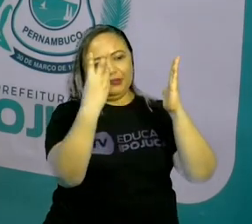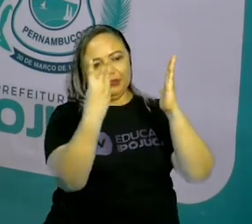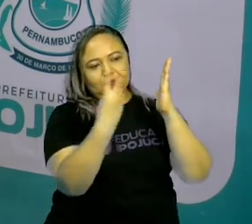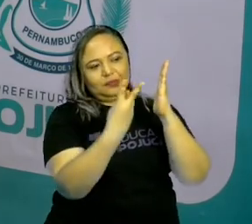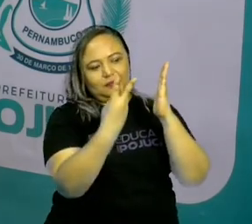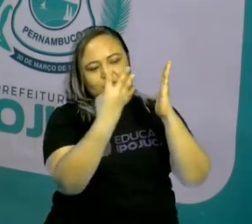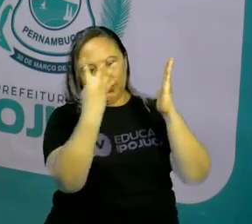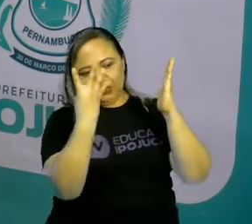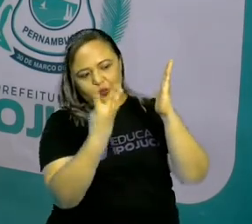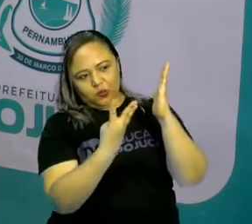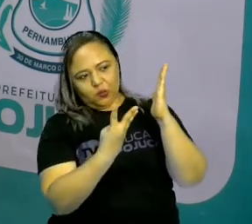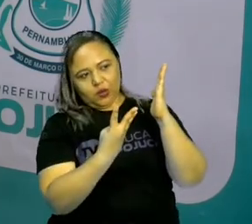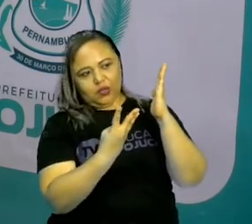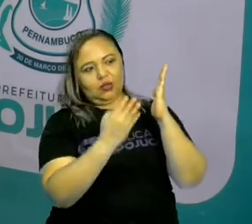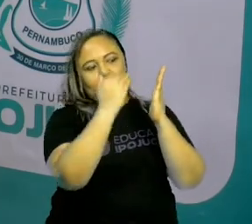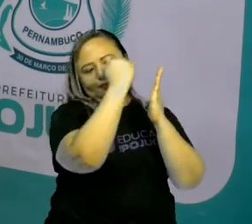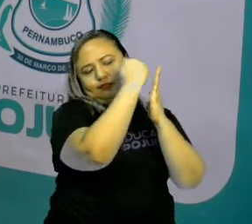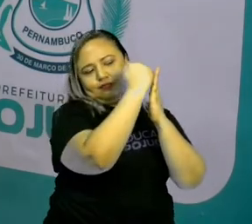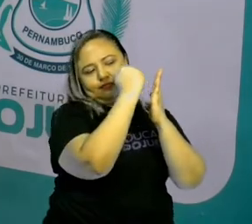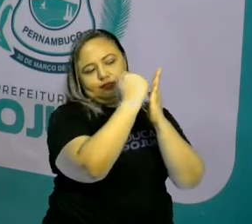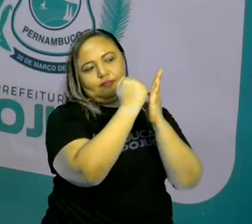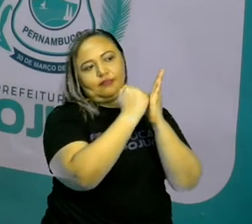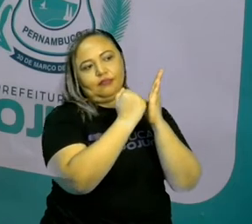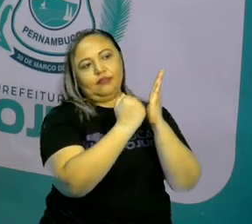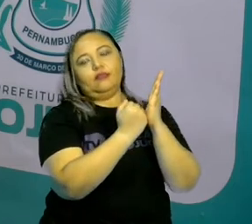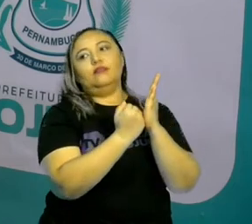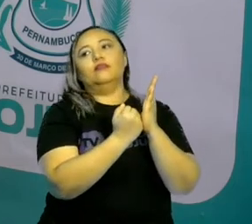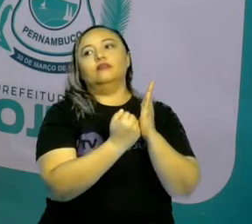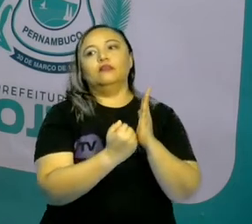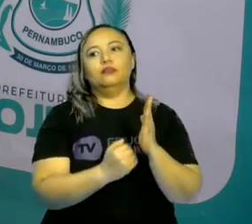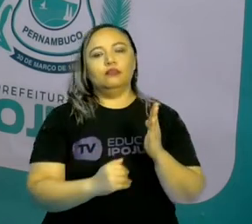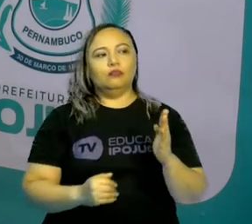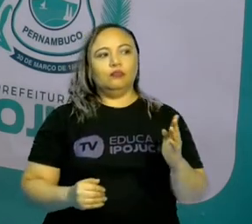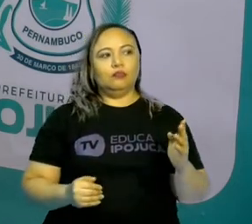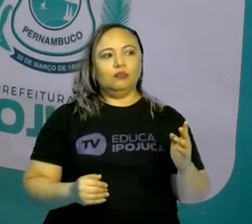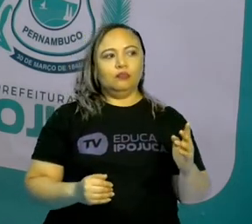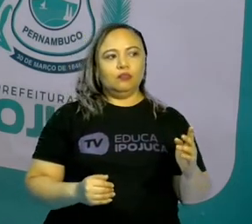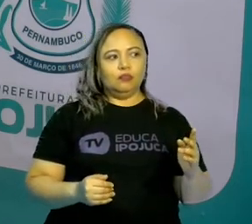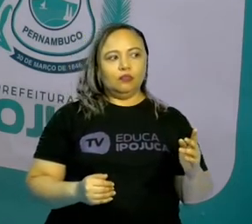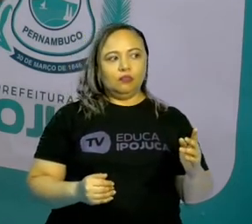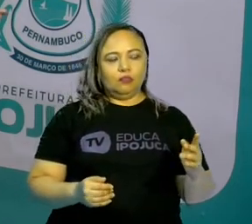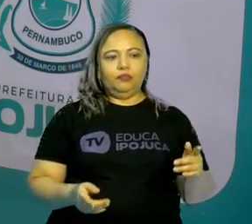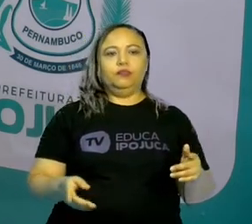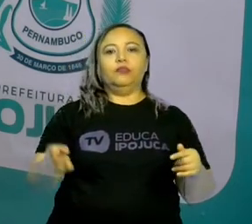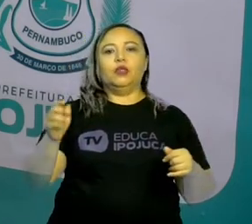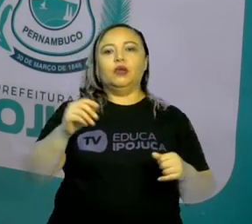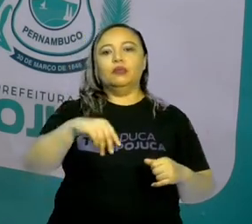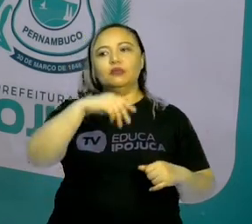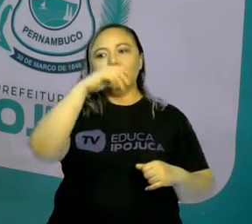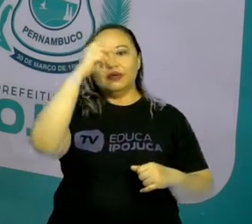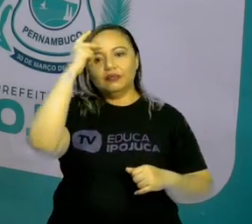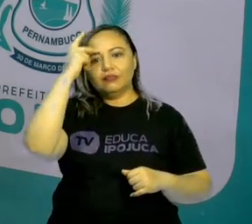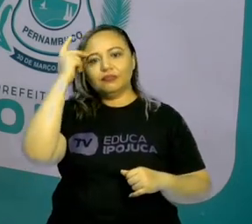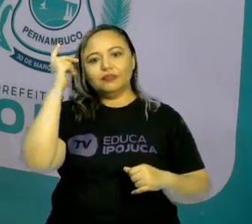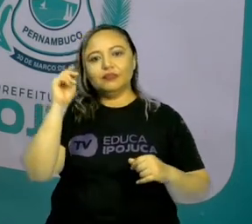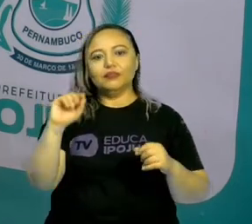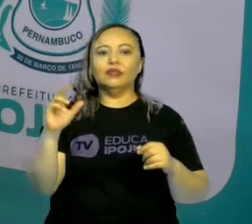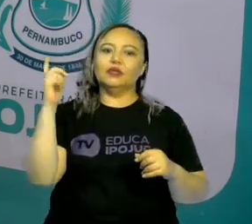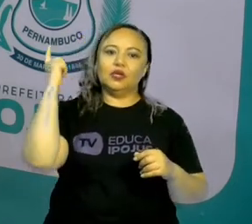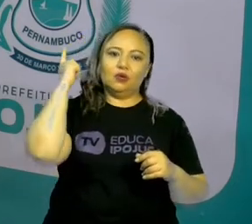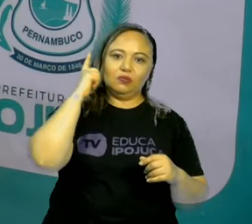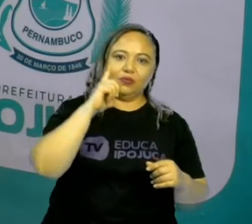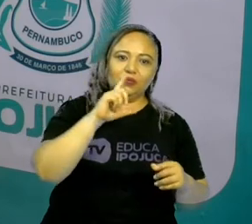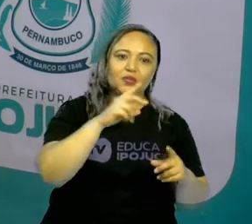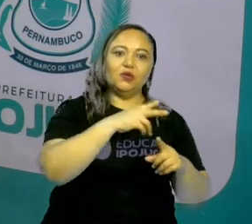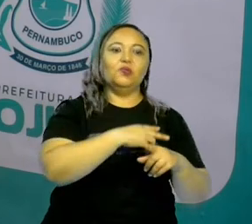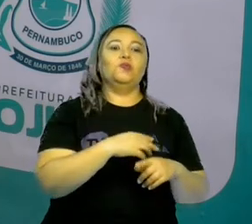relacionando os times que melhor se aproveitaram, a competição e ganharam,